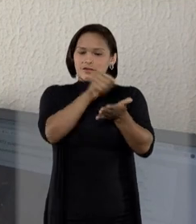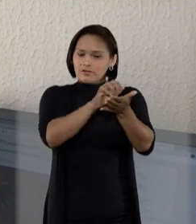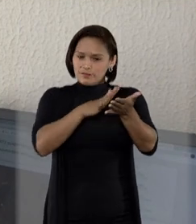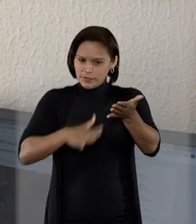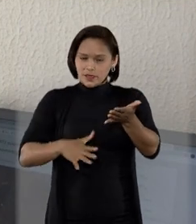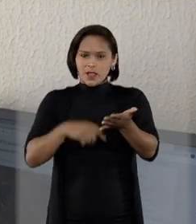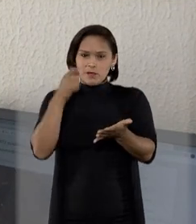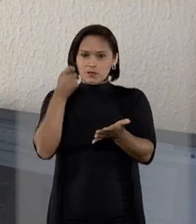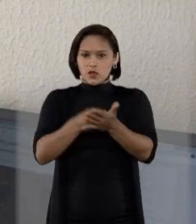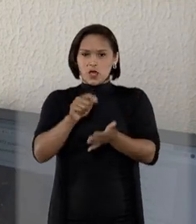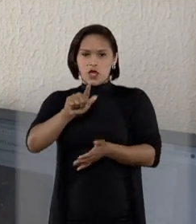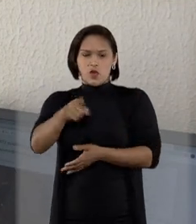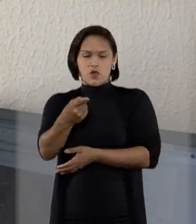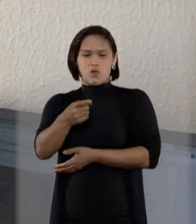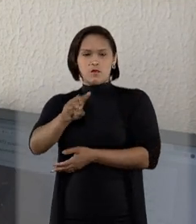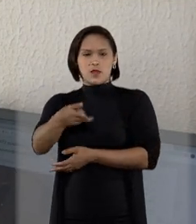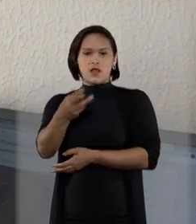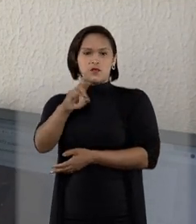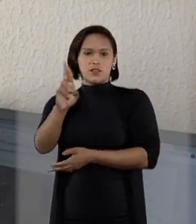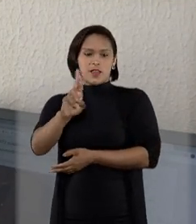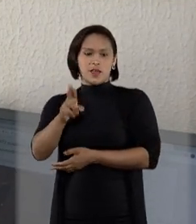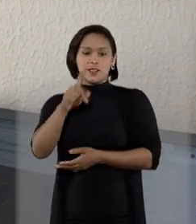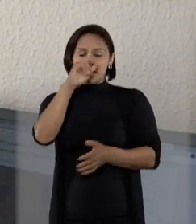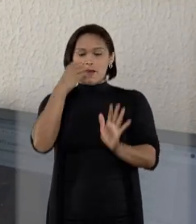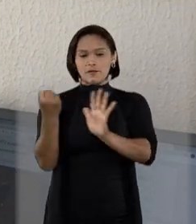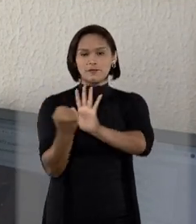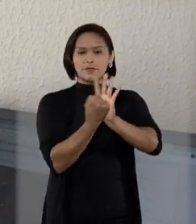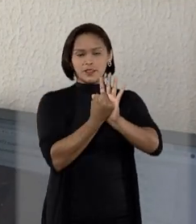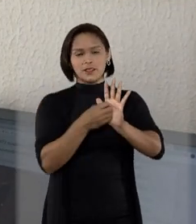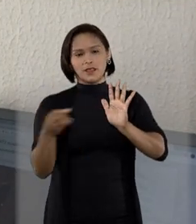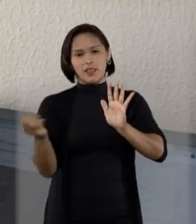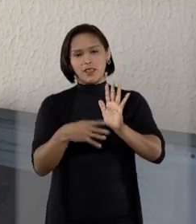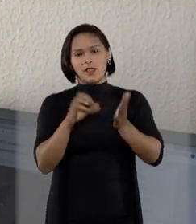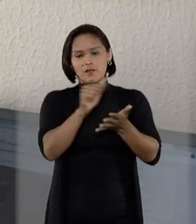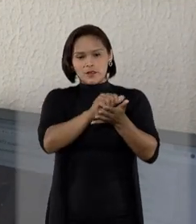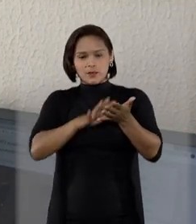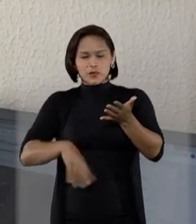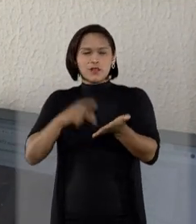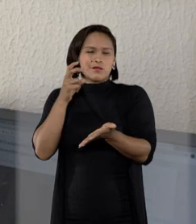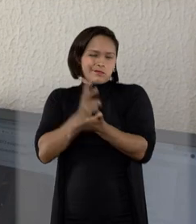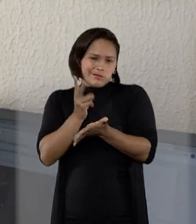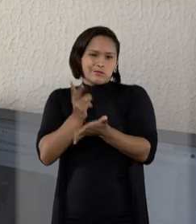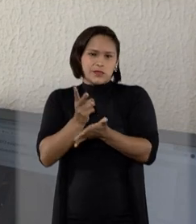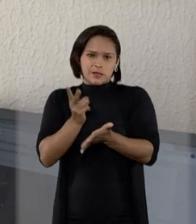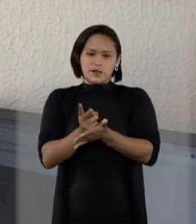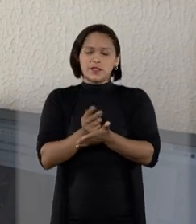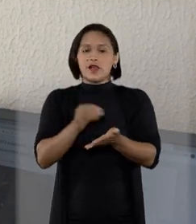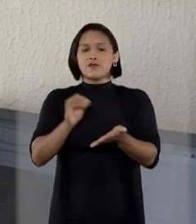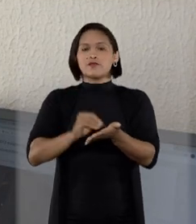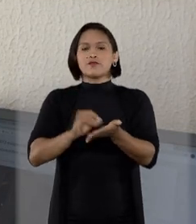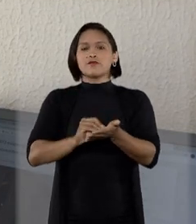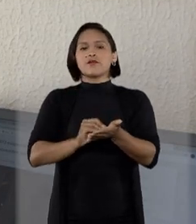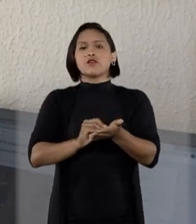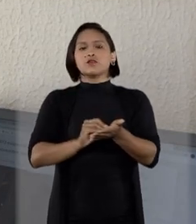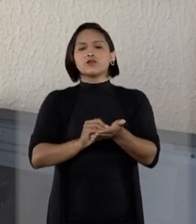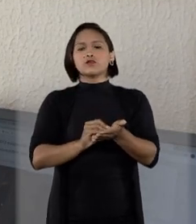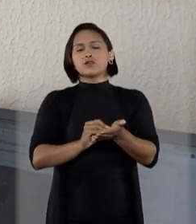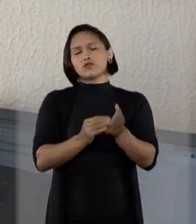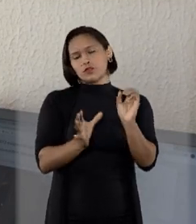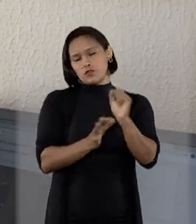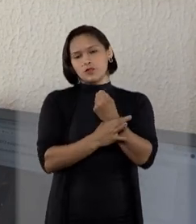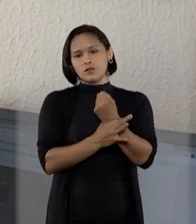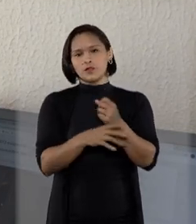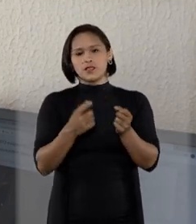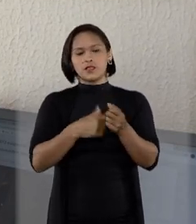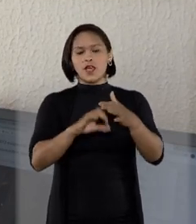acumulada chegava a um milhão de reais, além de fixar nova multa para o caso de persistência no descumprimento. No